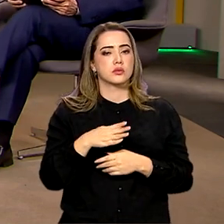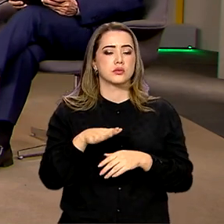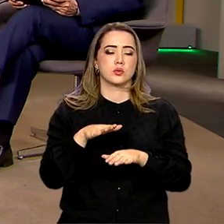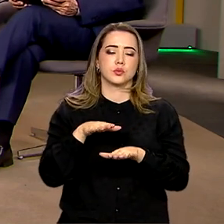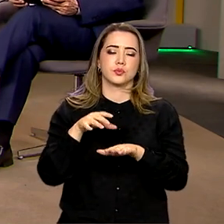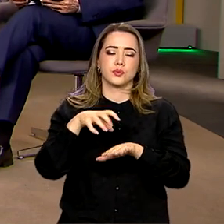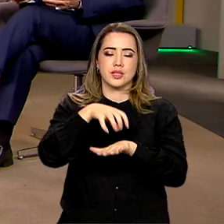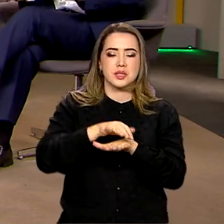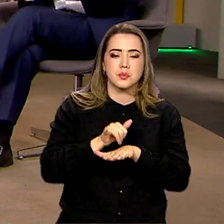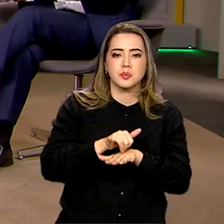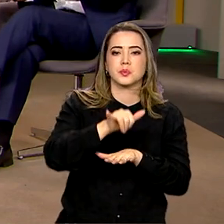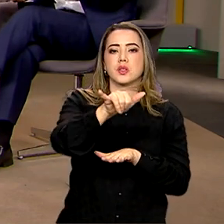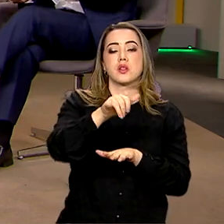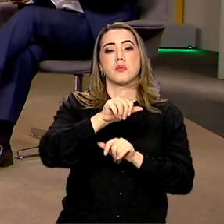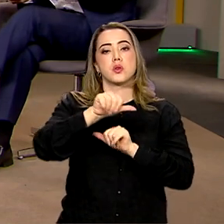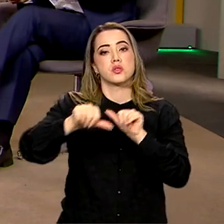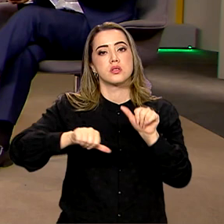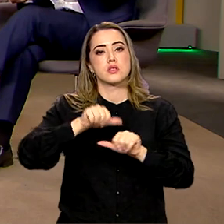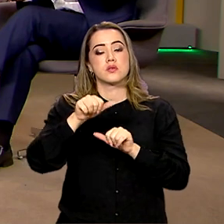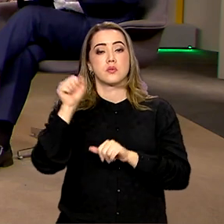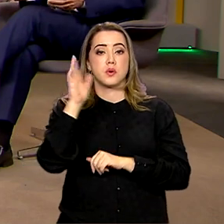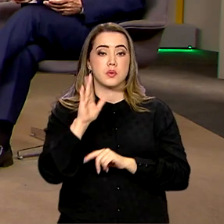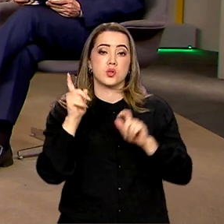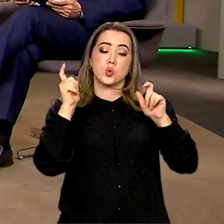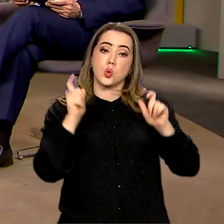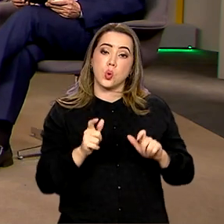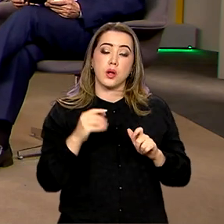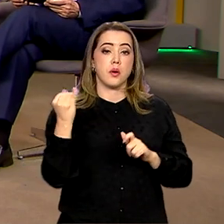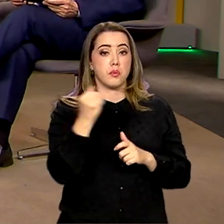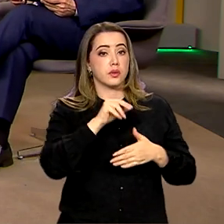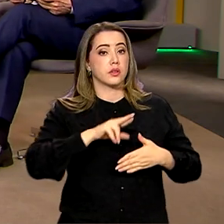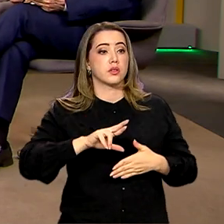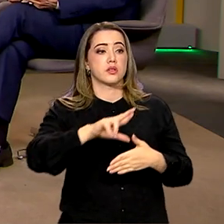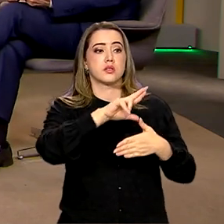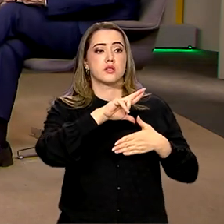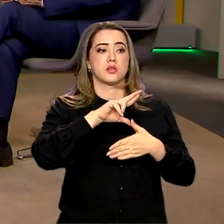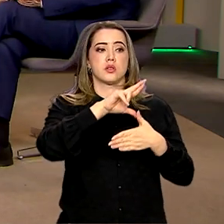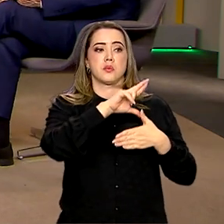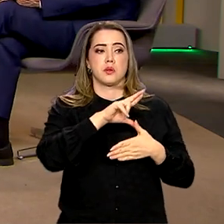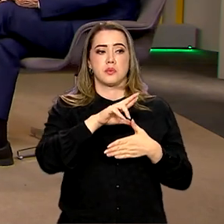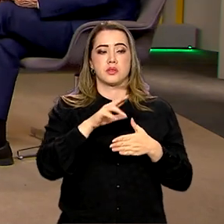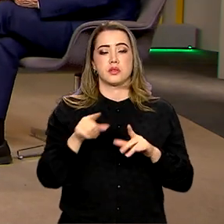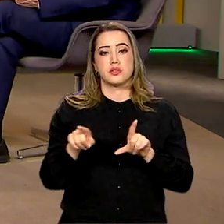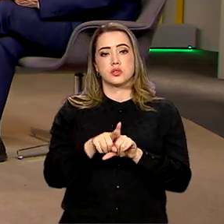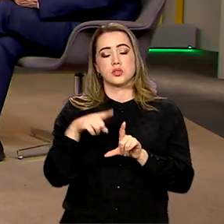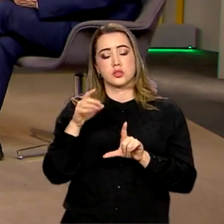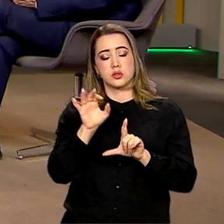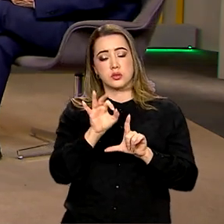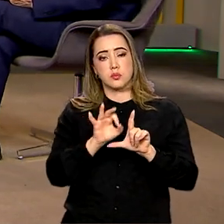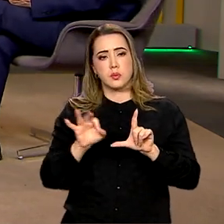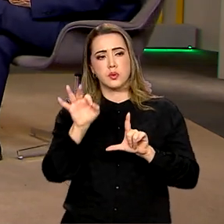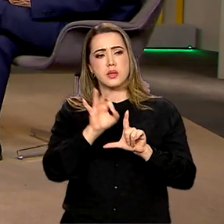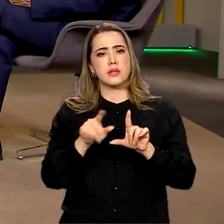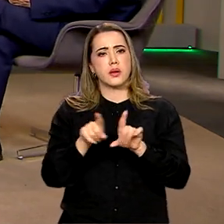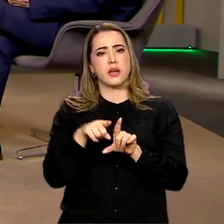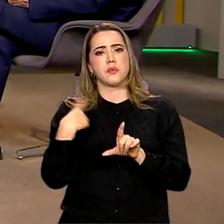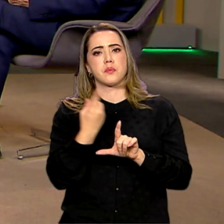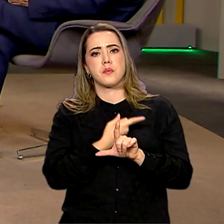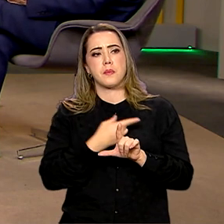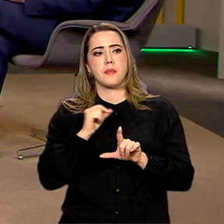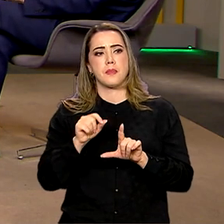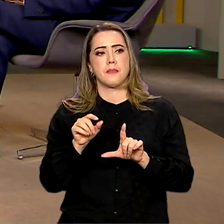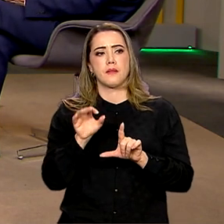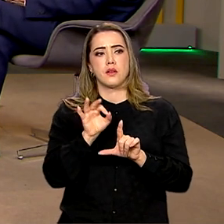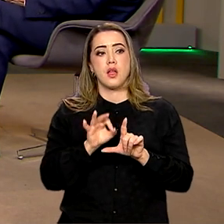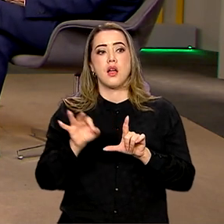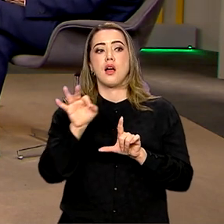transformar o Brasil em um centro logístico na América Latina. A gente vai para mais uma participação ao vivo. Quem traz mais detalhes